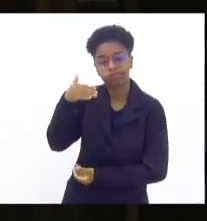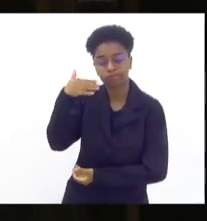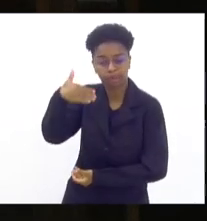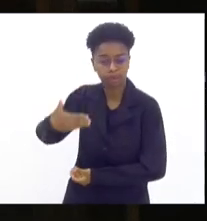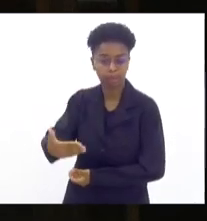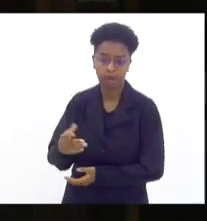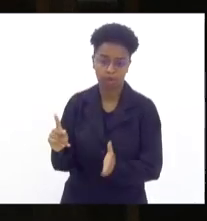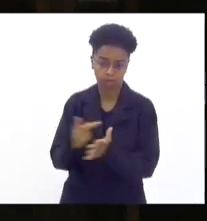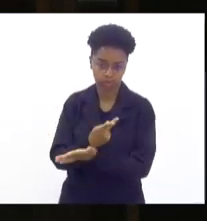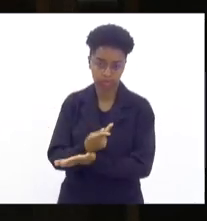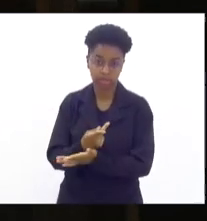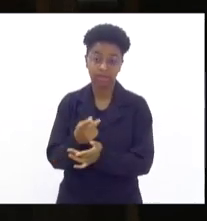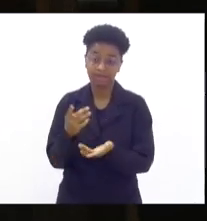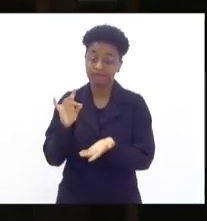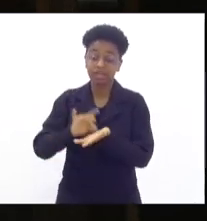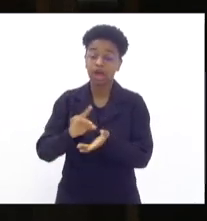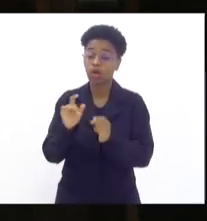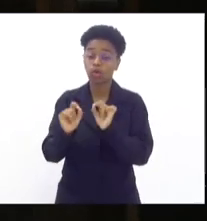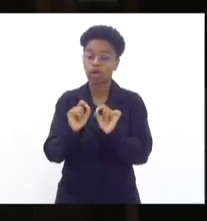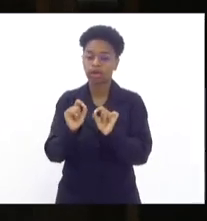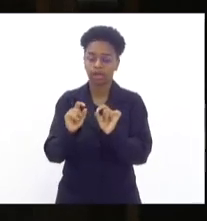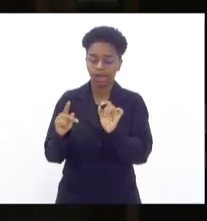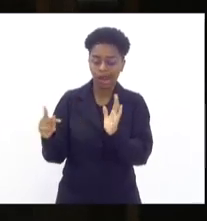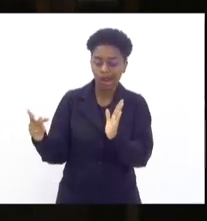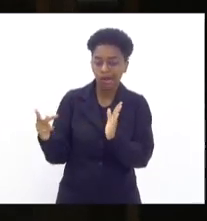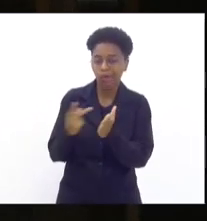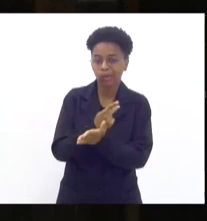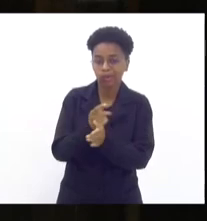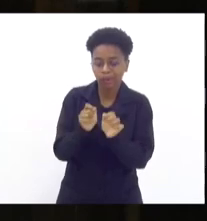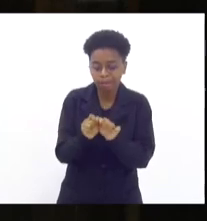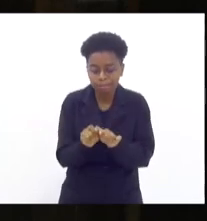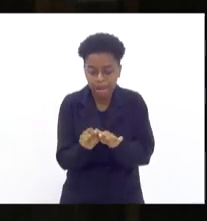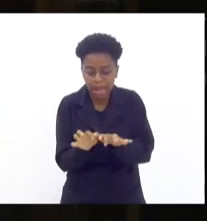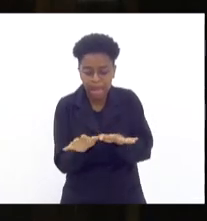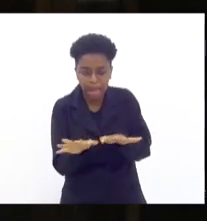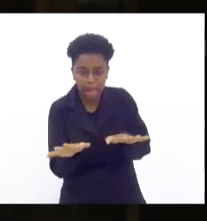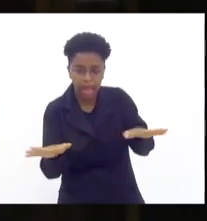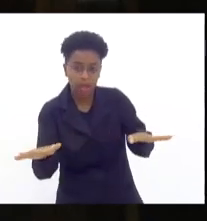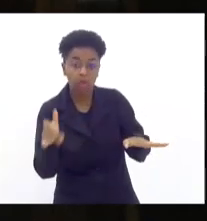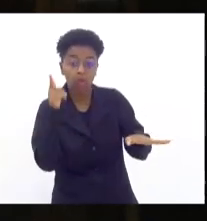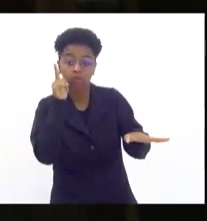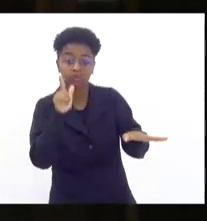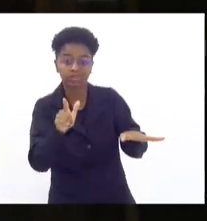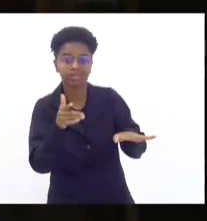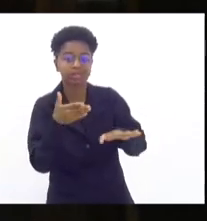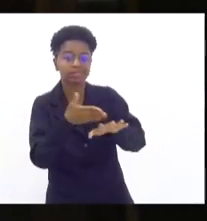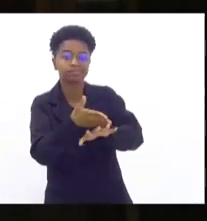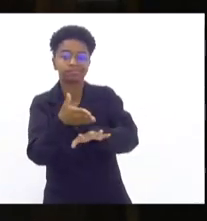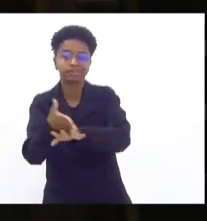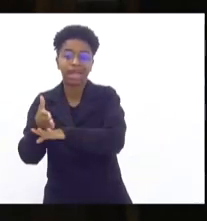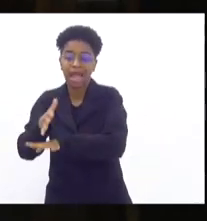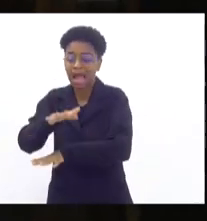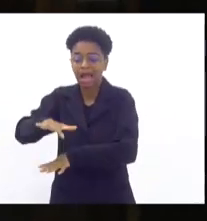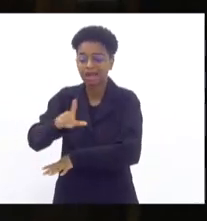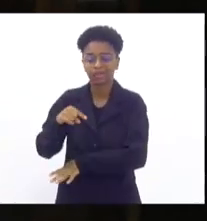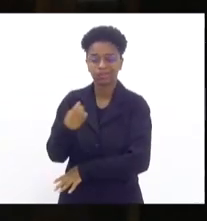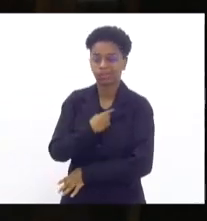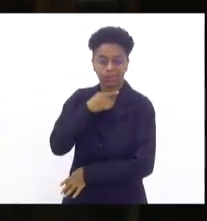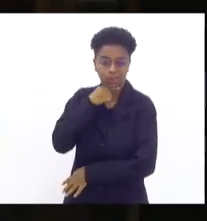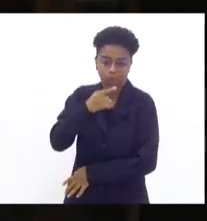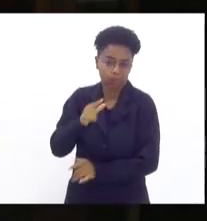eles fazem essa expansão justamente para que se entre dentro de uma área vermelha e a gente fique impossibilitado de atuar.